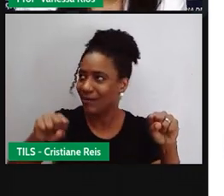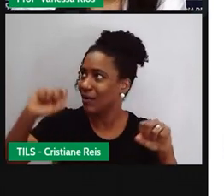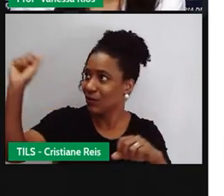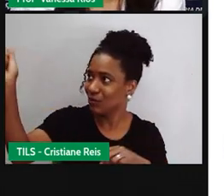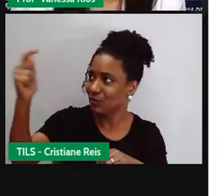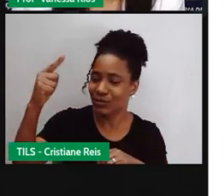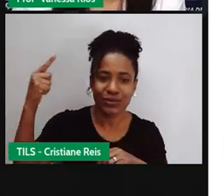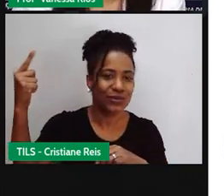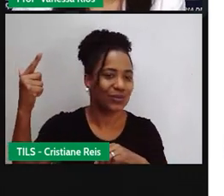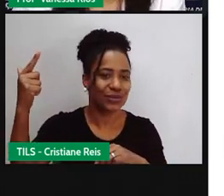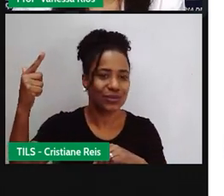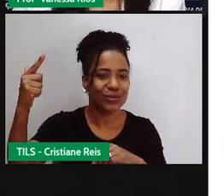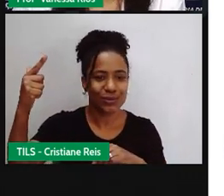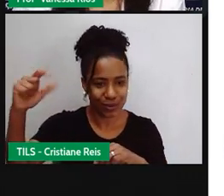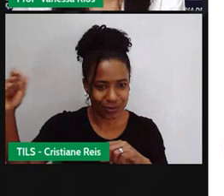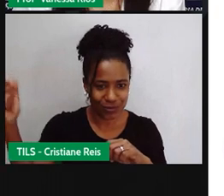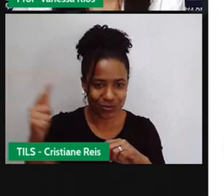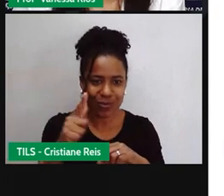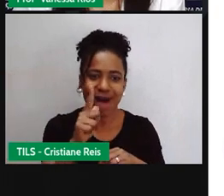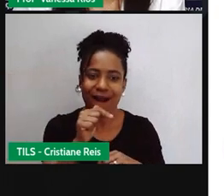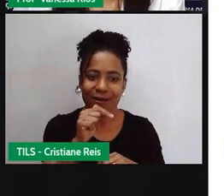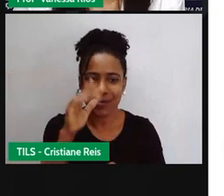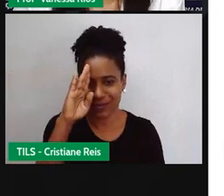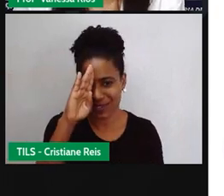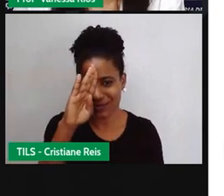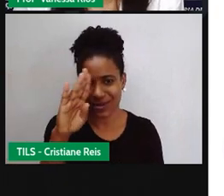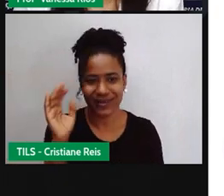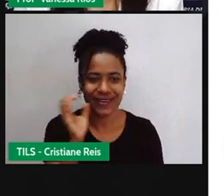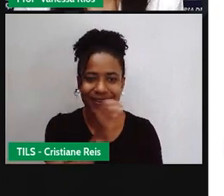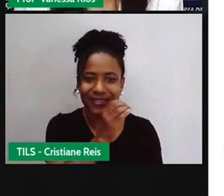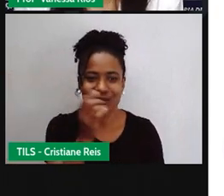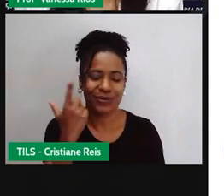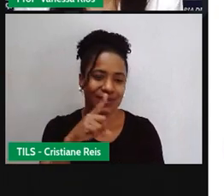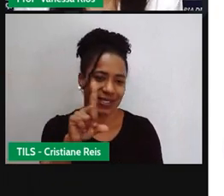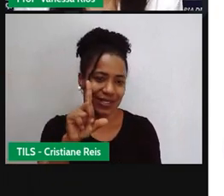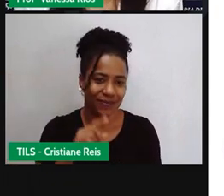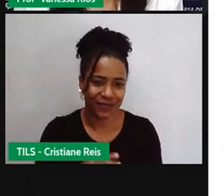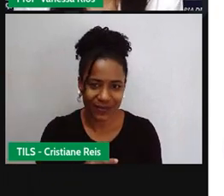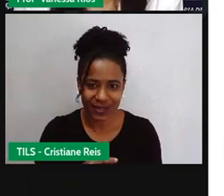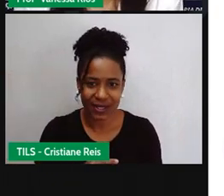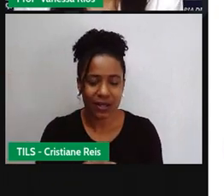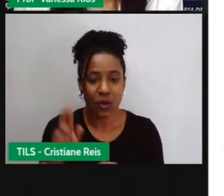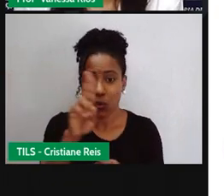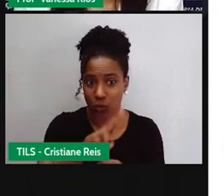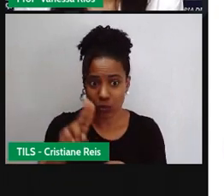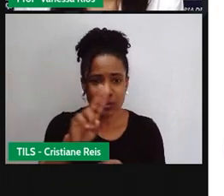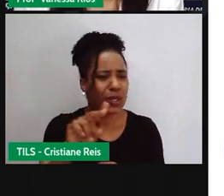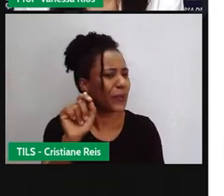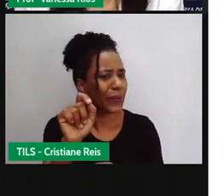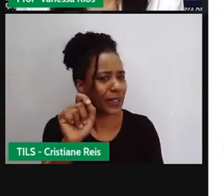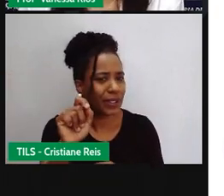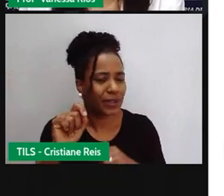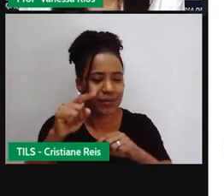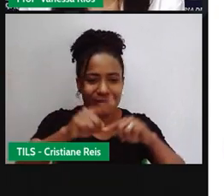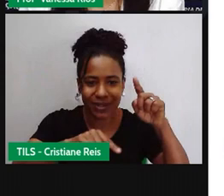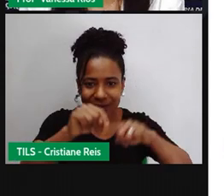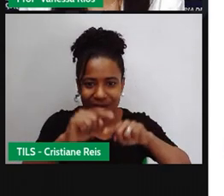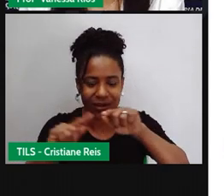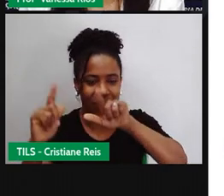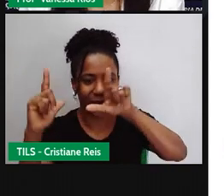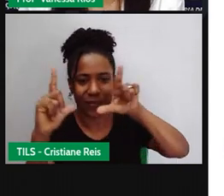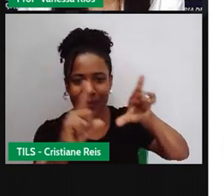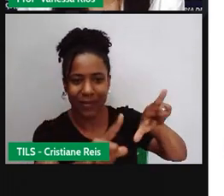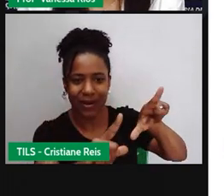e se esquentar e principalmente água. Então, são utilizados aí painéis solares, espelhos,